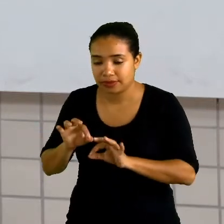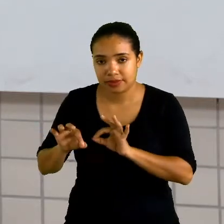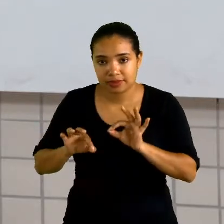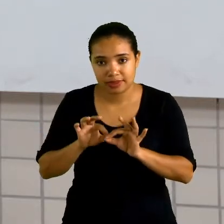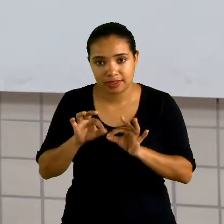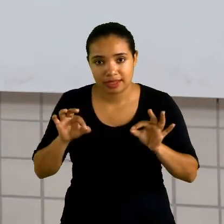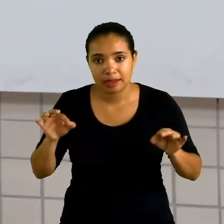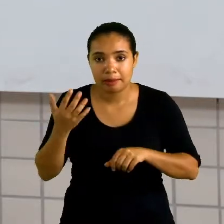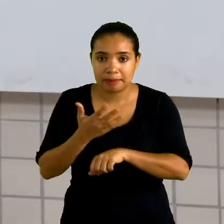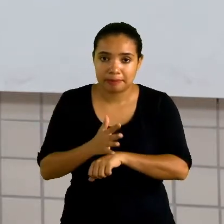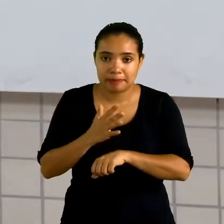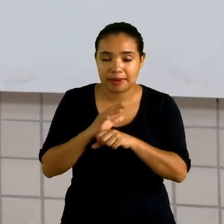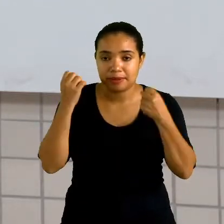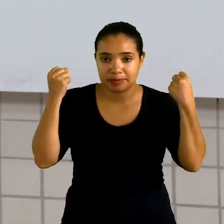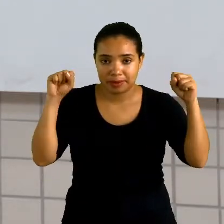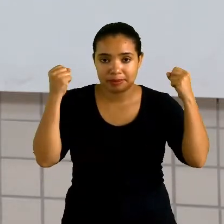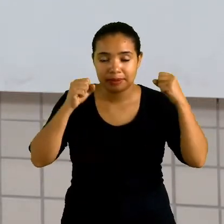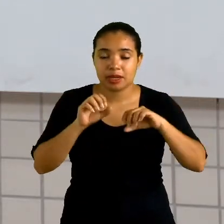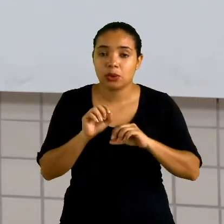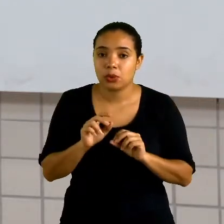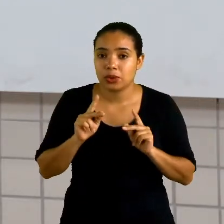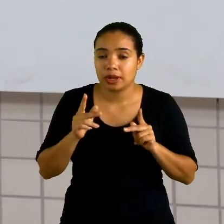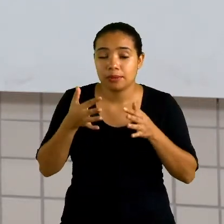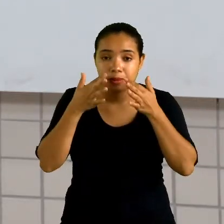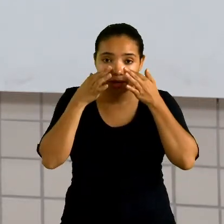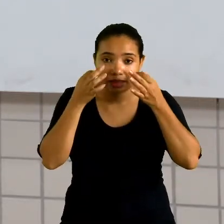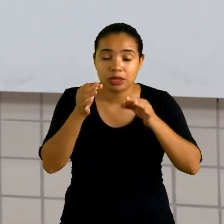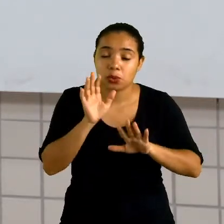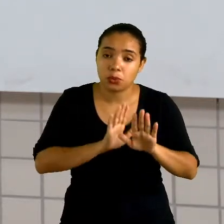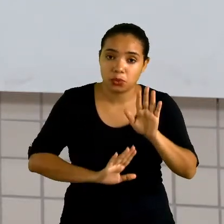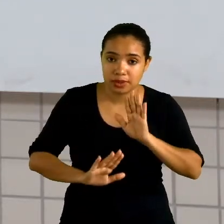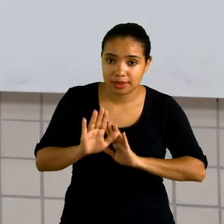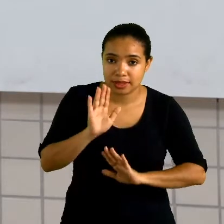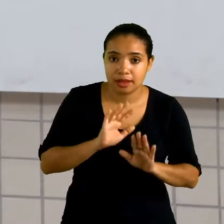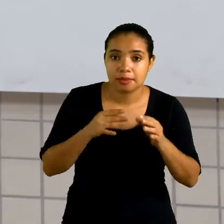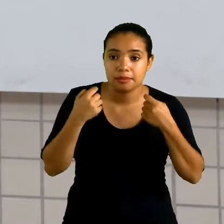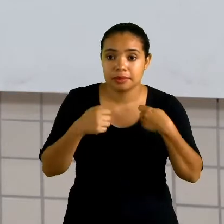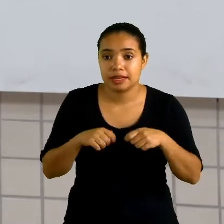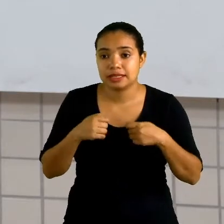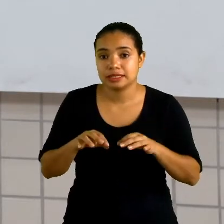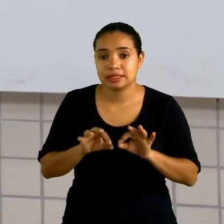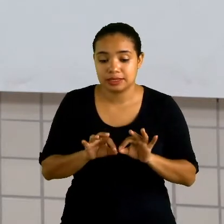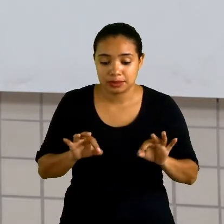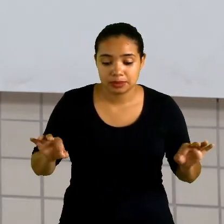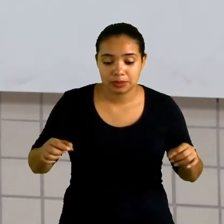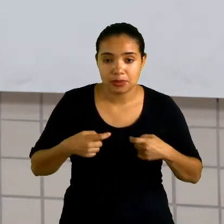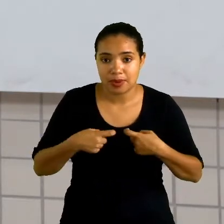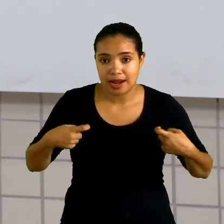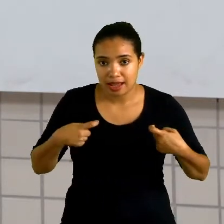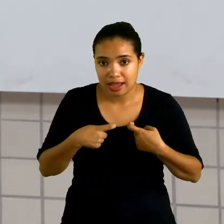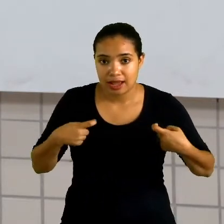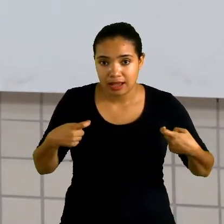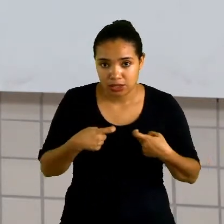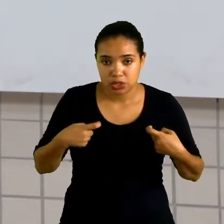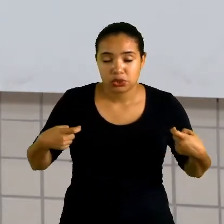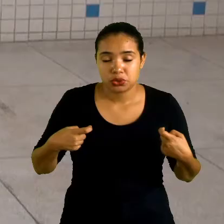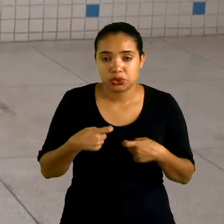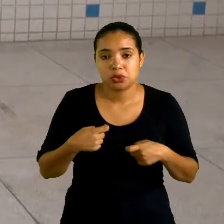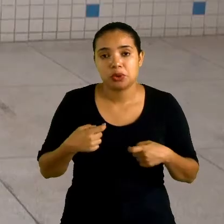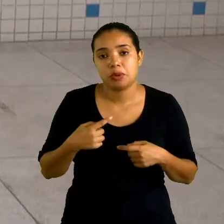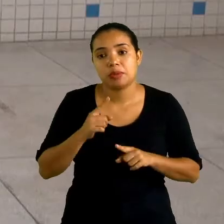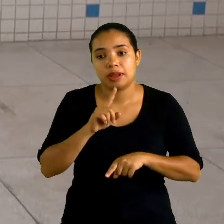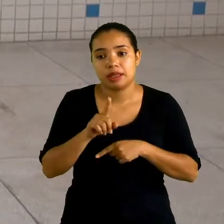fazer a atividade, ok? Pestem bem atenção, cuidado, precisa ser um elástico, tá bom? Para que vocês não se machuquem na atividade.